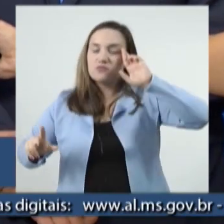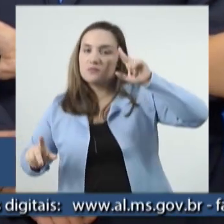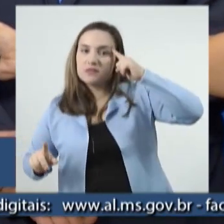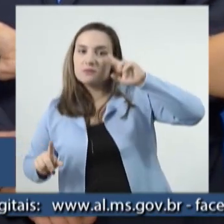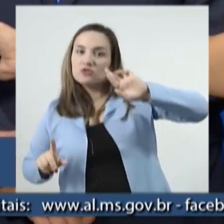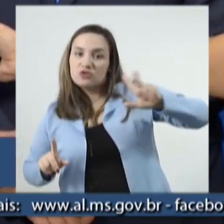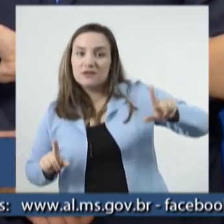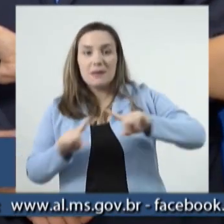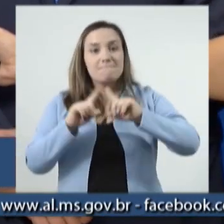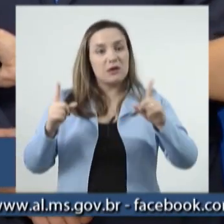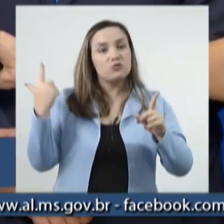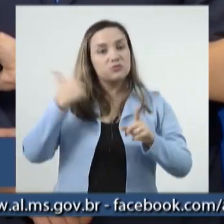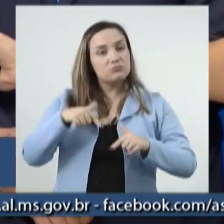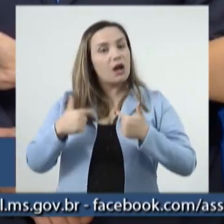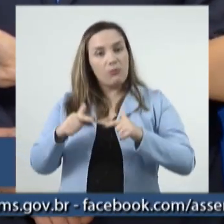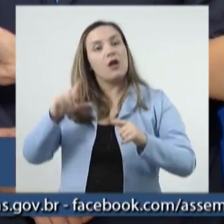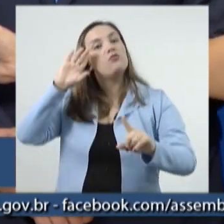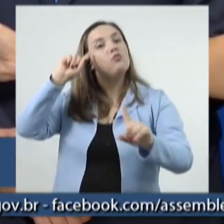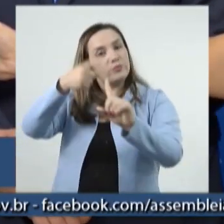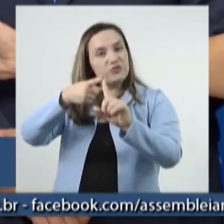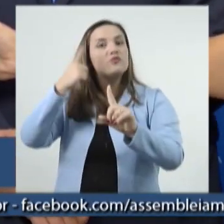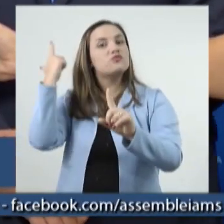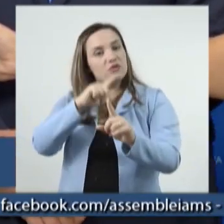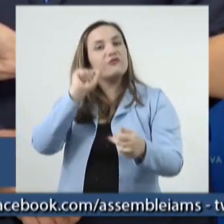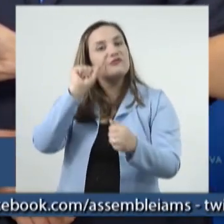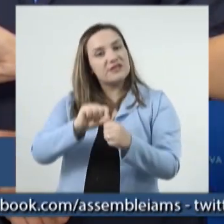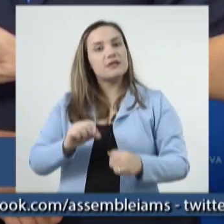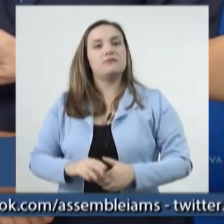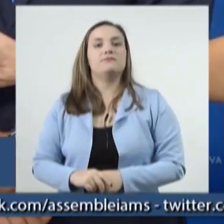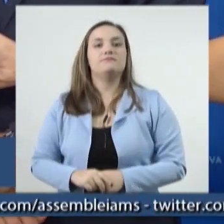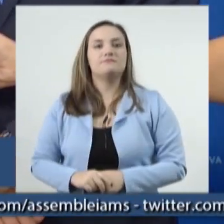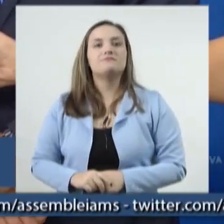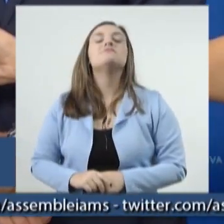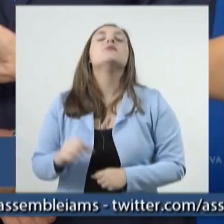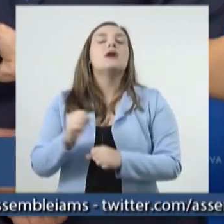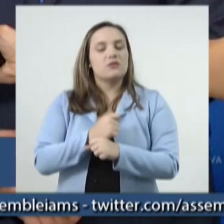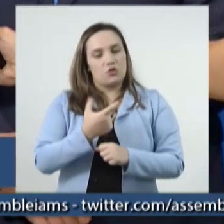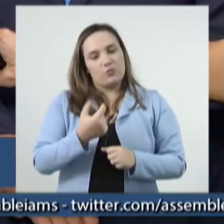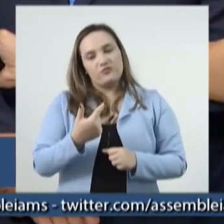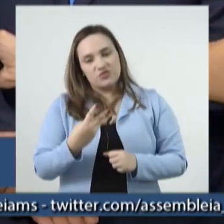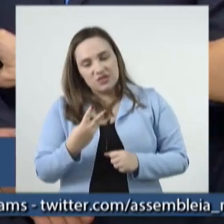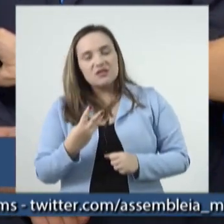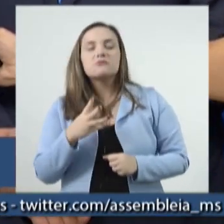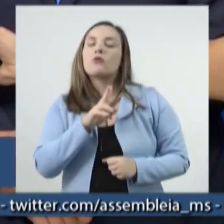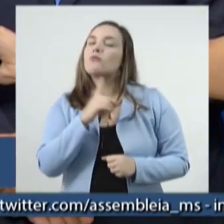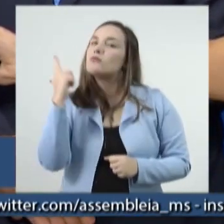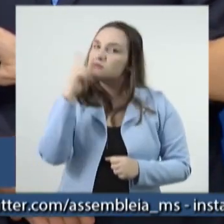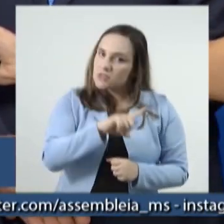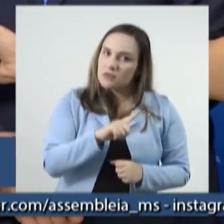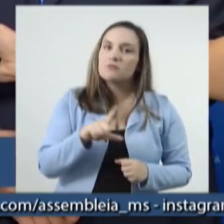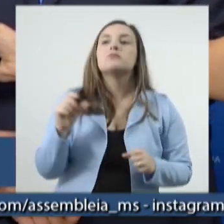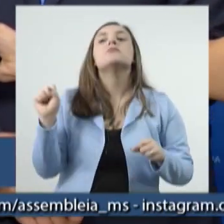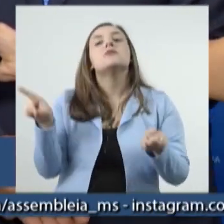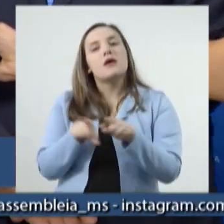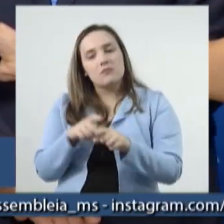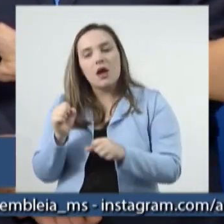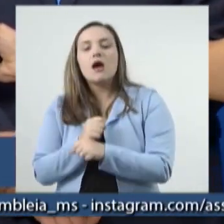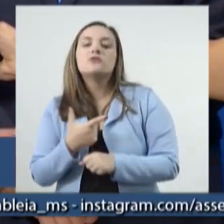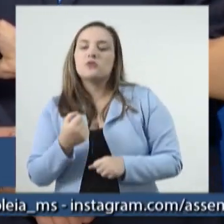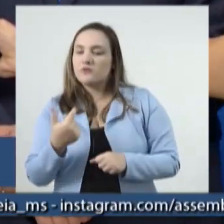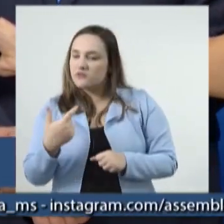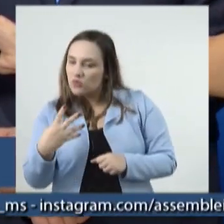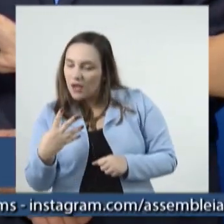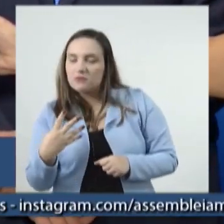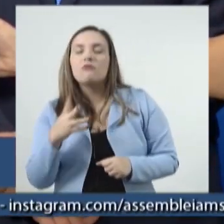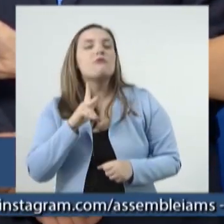naquilo que efetivamente interessa para Mato Grosso do Sul. Isso aconteceu em 2023. Em 2024, nós esperamos, no mesmo